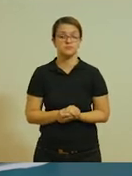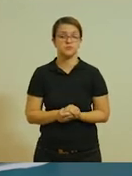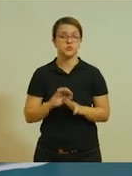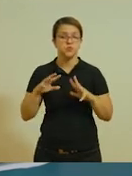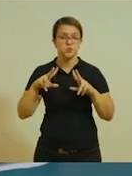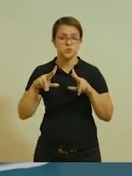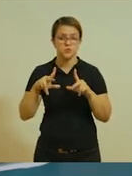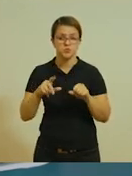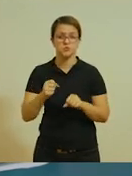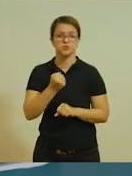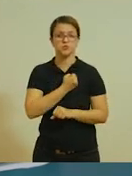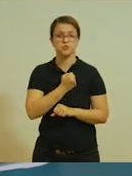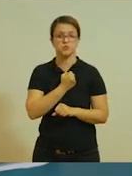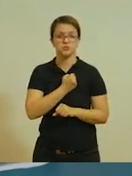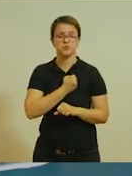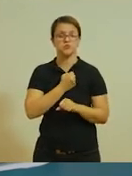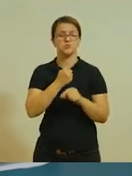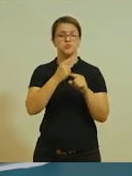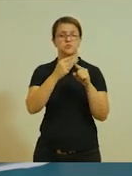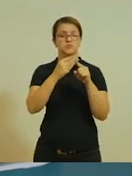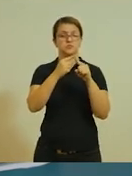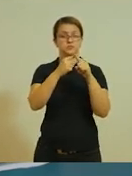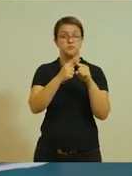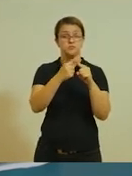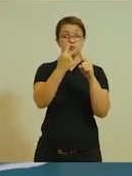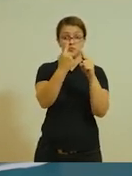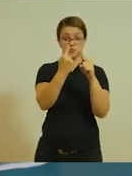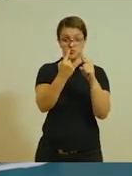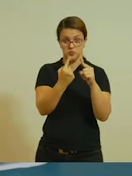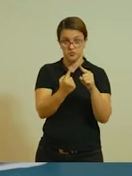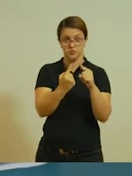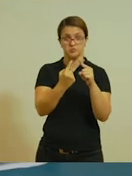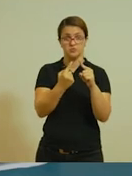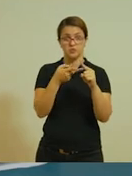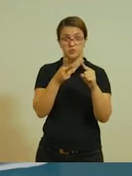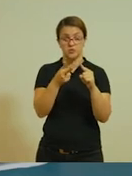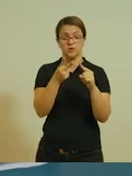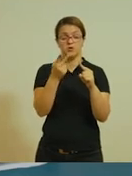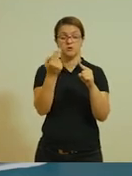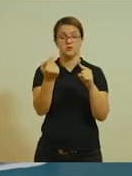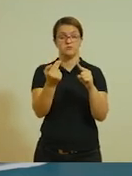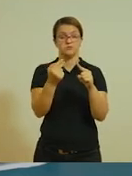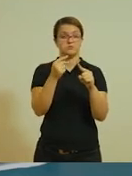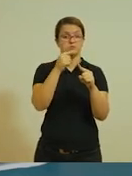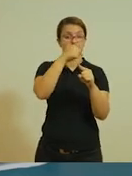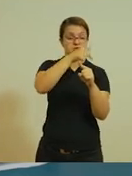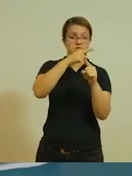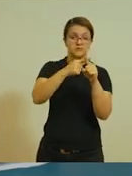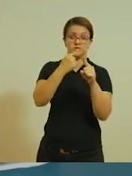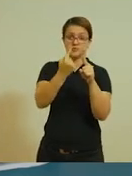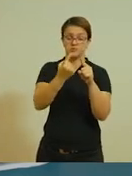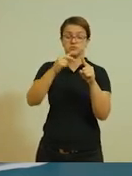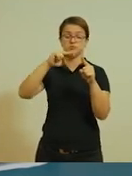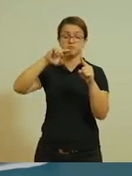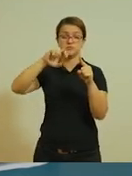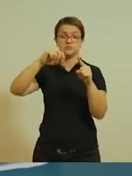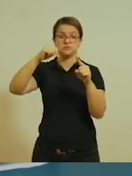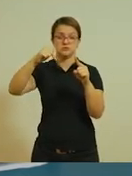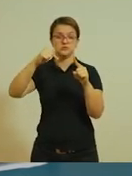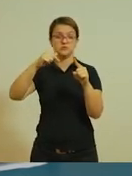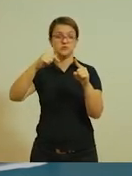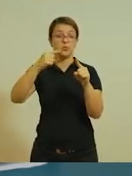todo número multiplicado por 1 dá ele mesmo. Exemplo, 7 vezes 1, 7.